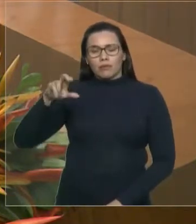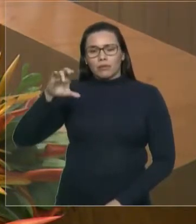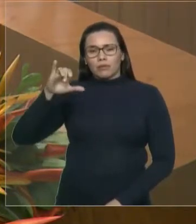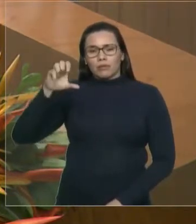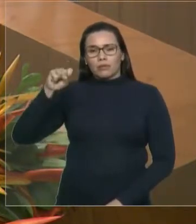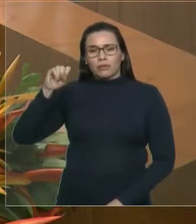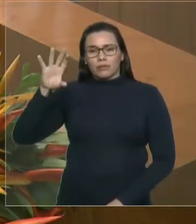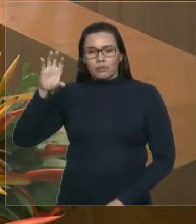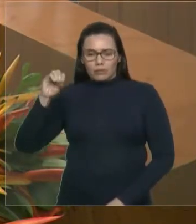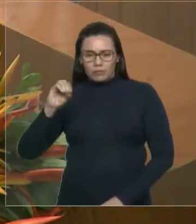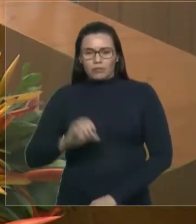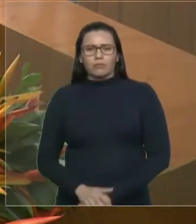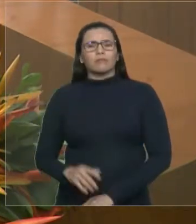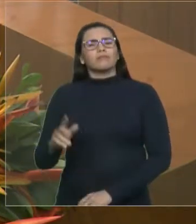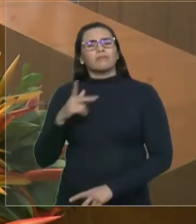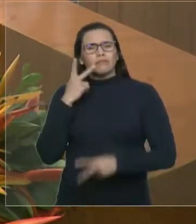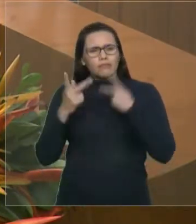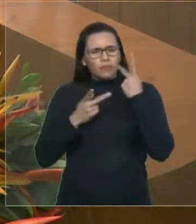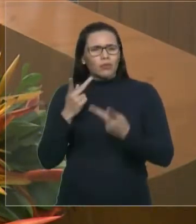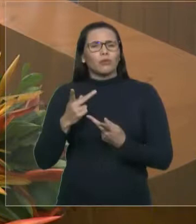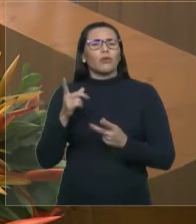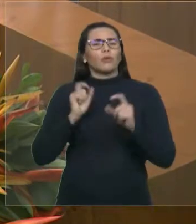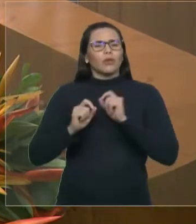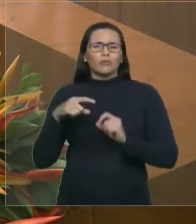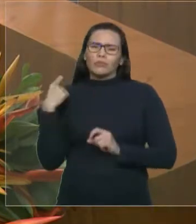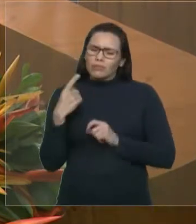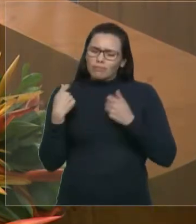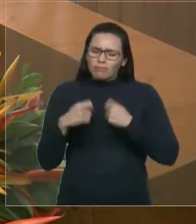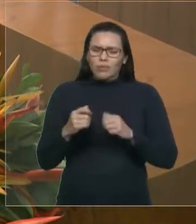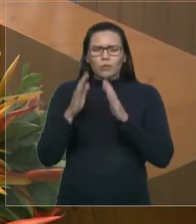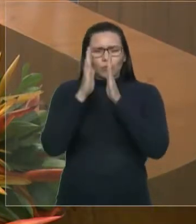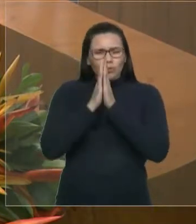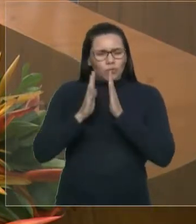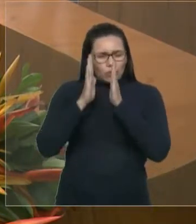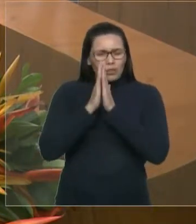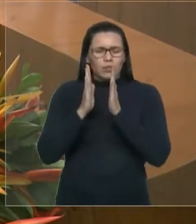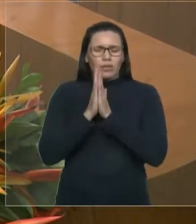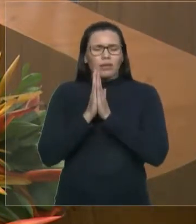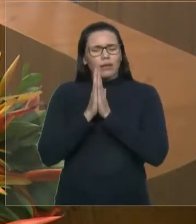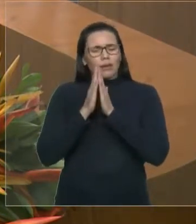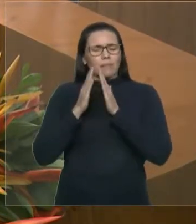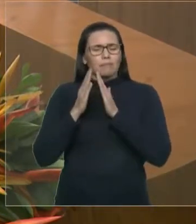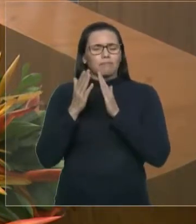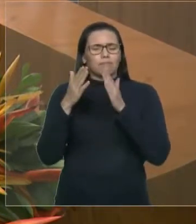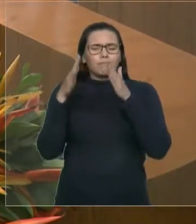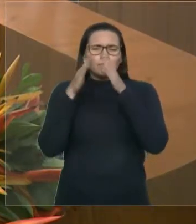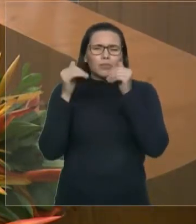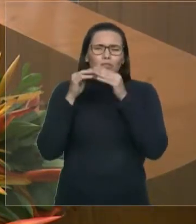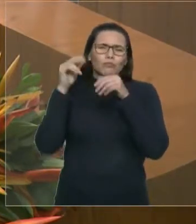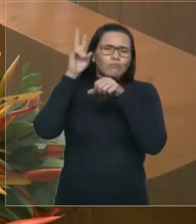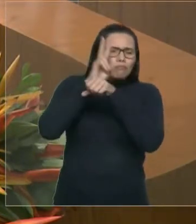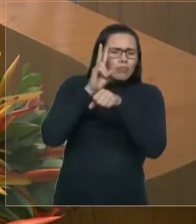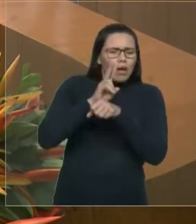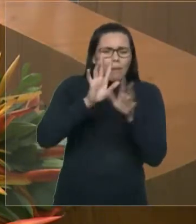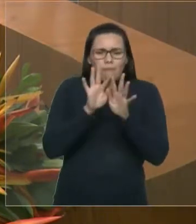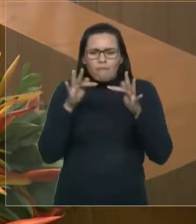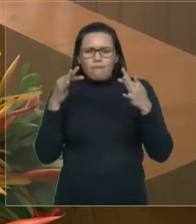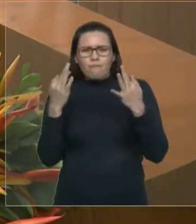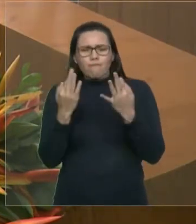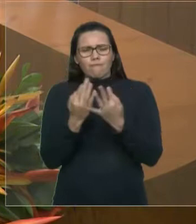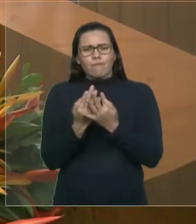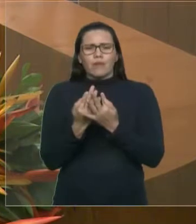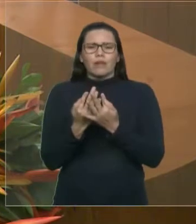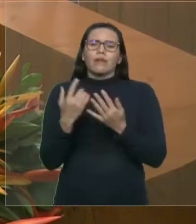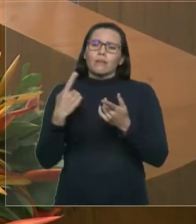pelas famílias, para que, graças a uma vida de amor, se tornem cada vez mais laboratórios de humanização,